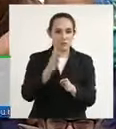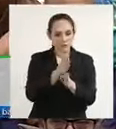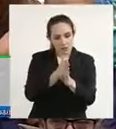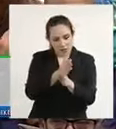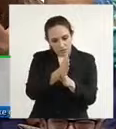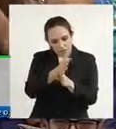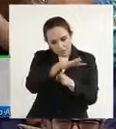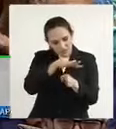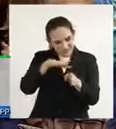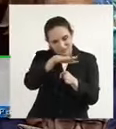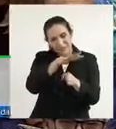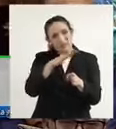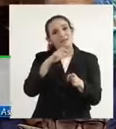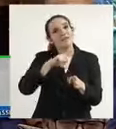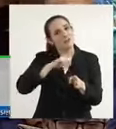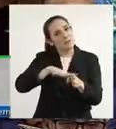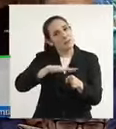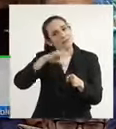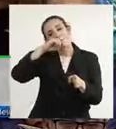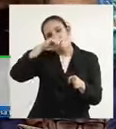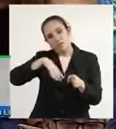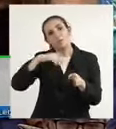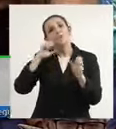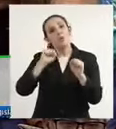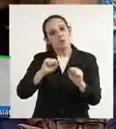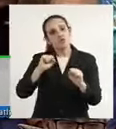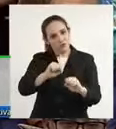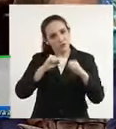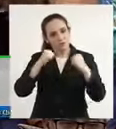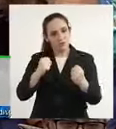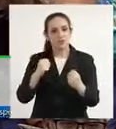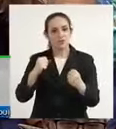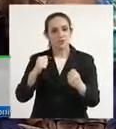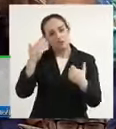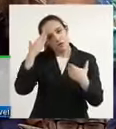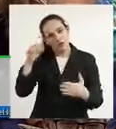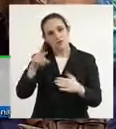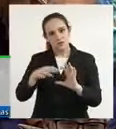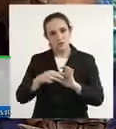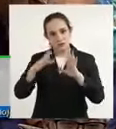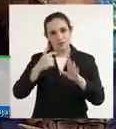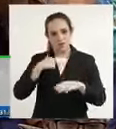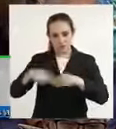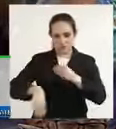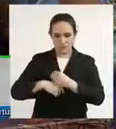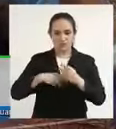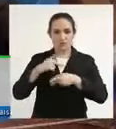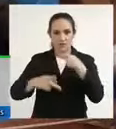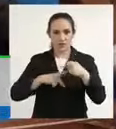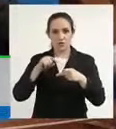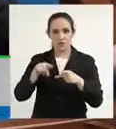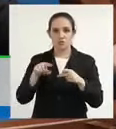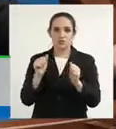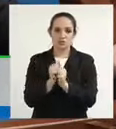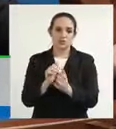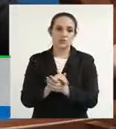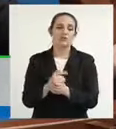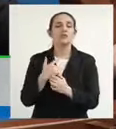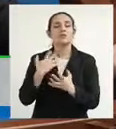temos um alto índice de violência contra a mulher obrigado pela parte e eu espero deputado Lídio que nós um dia